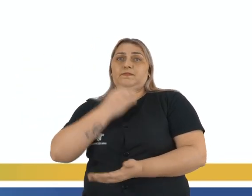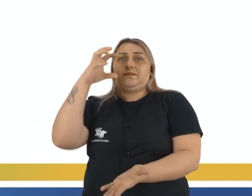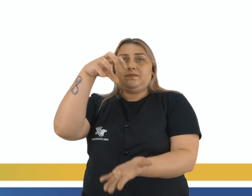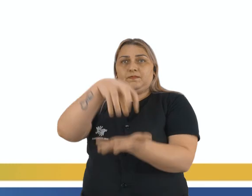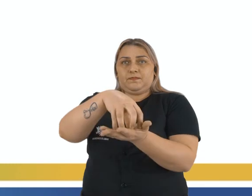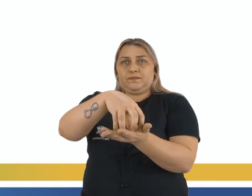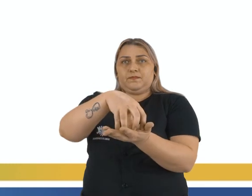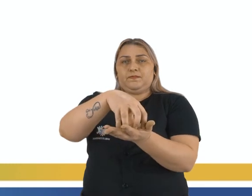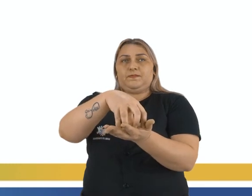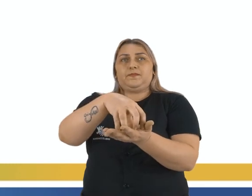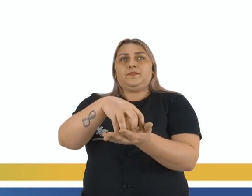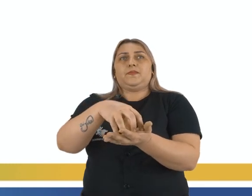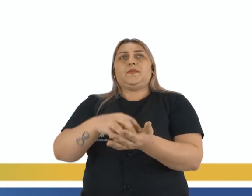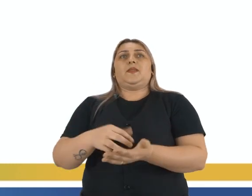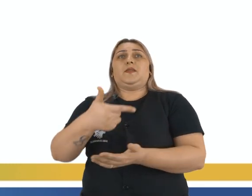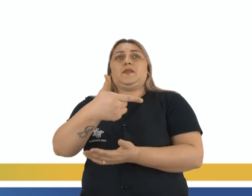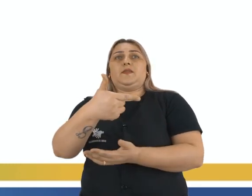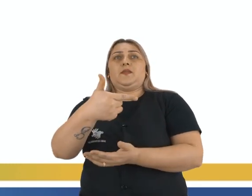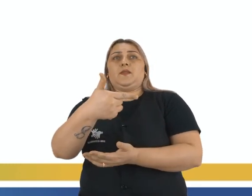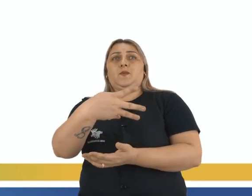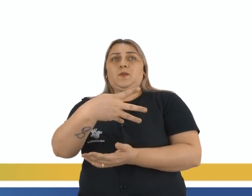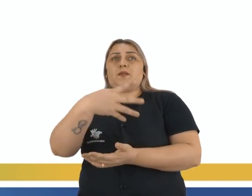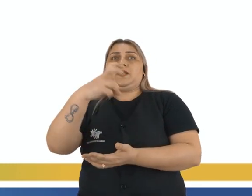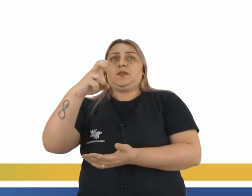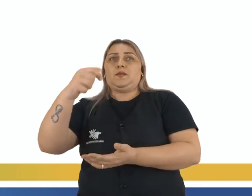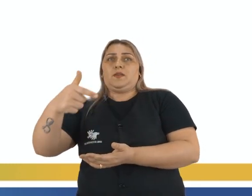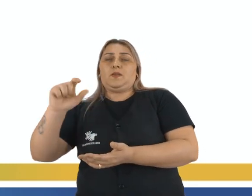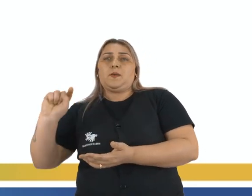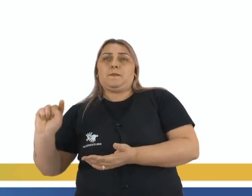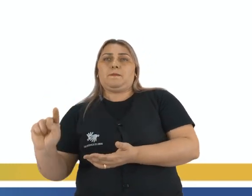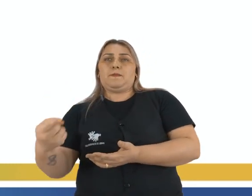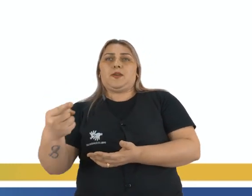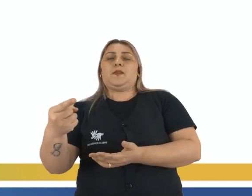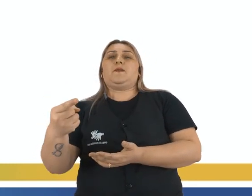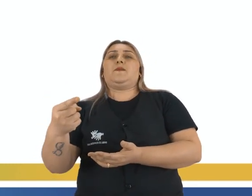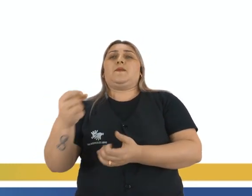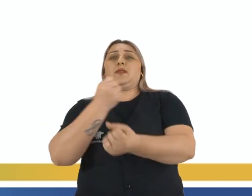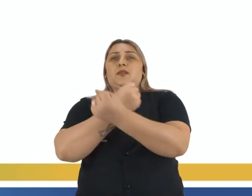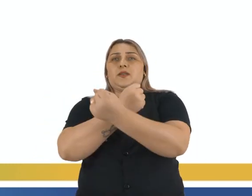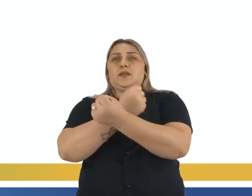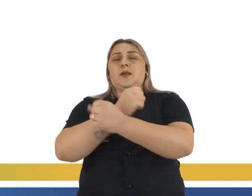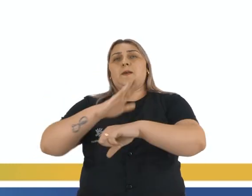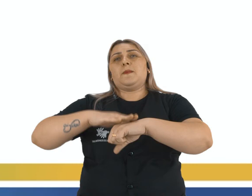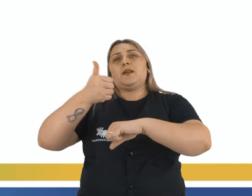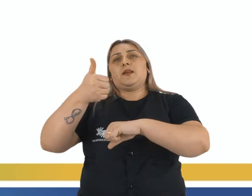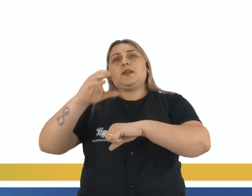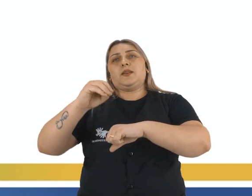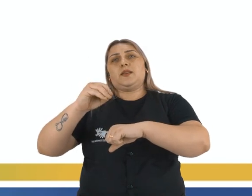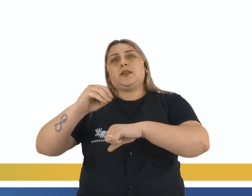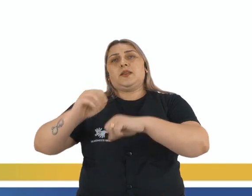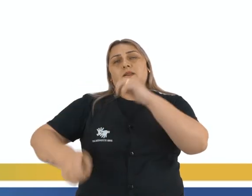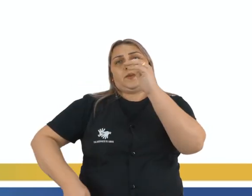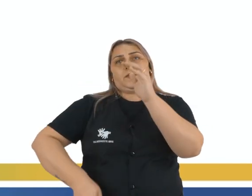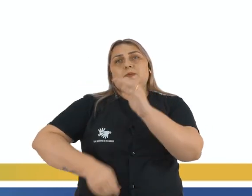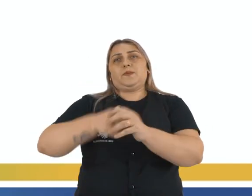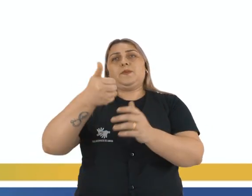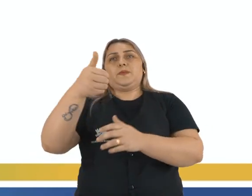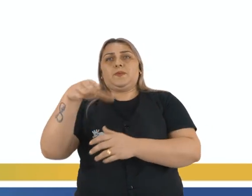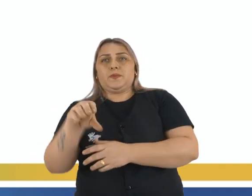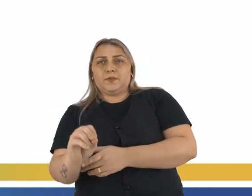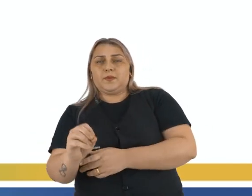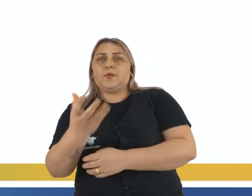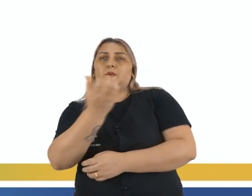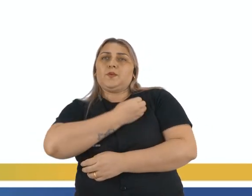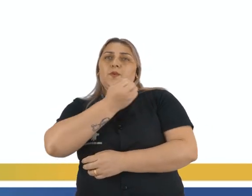franceses, enquanto que 452 mil eram escravos. Então, é mais de 10 vezes o número de